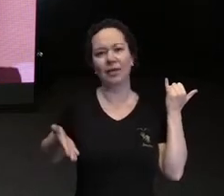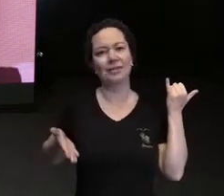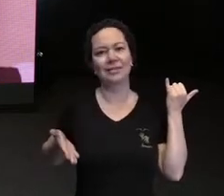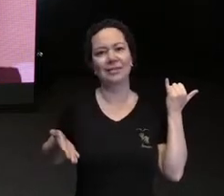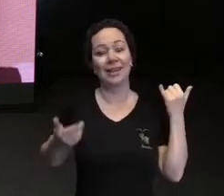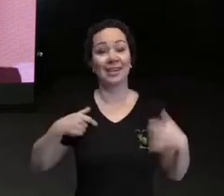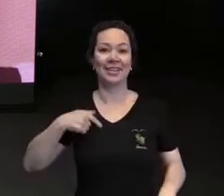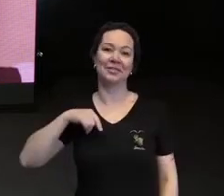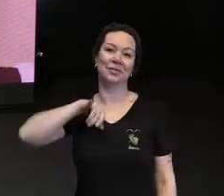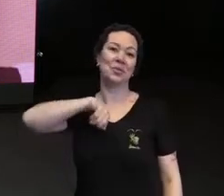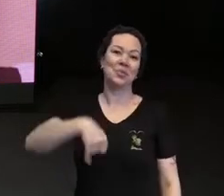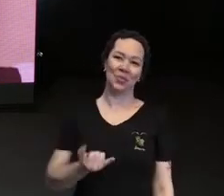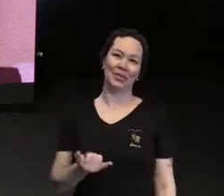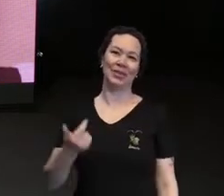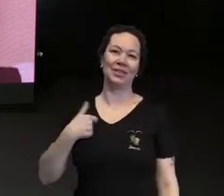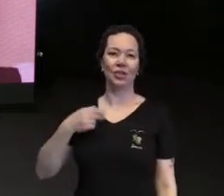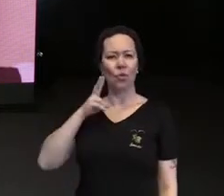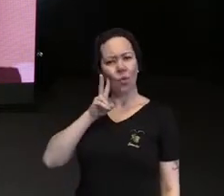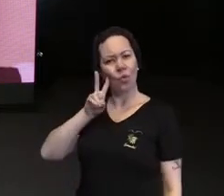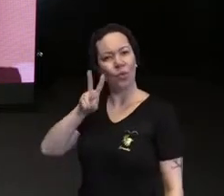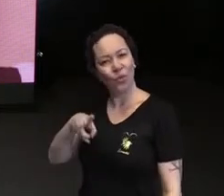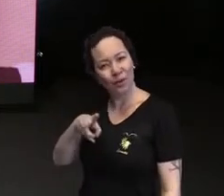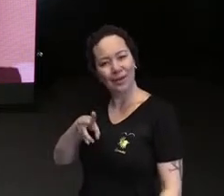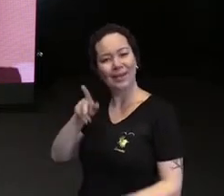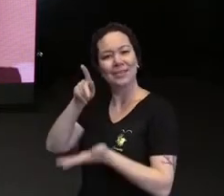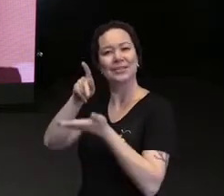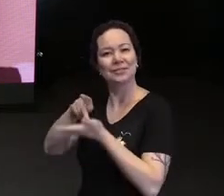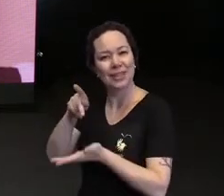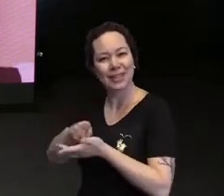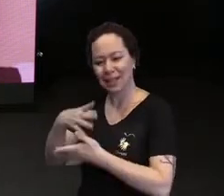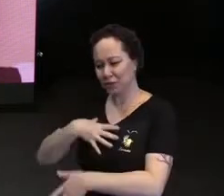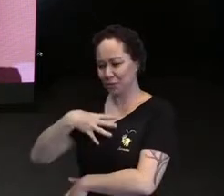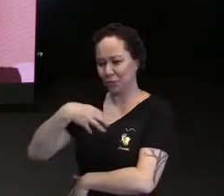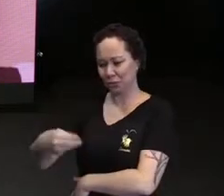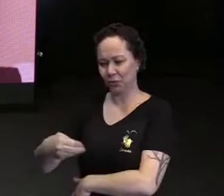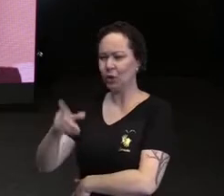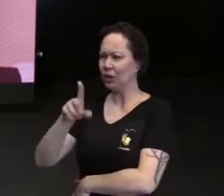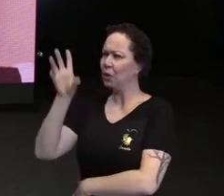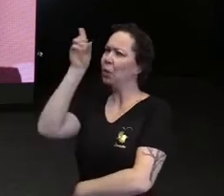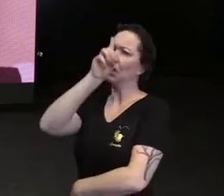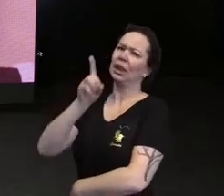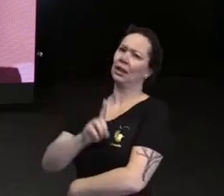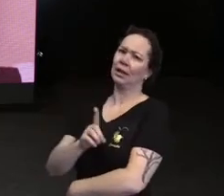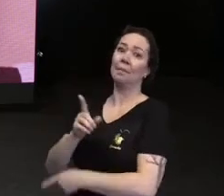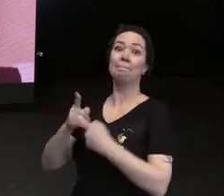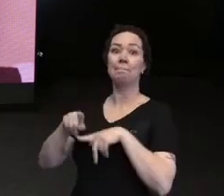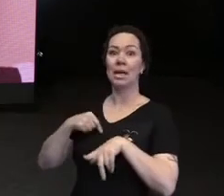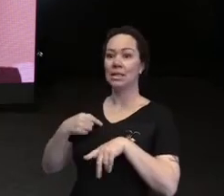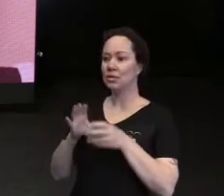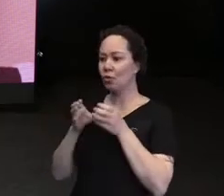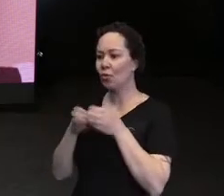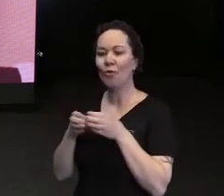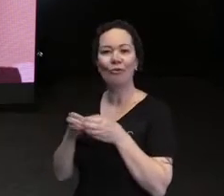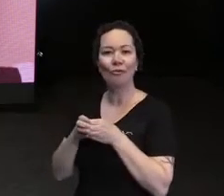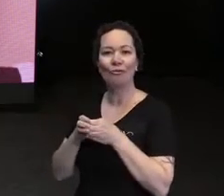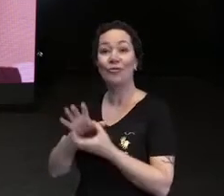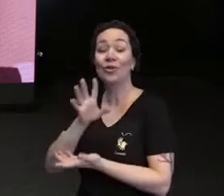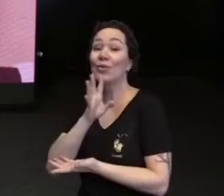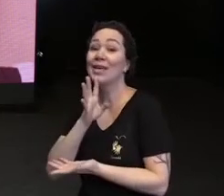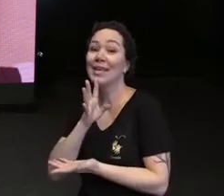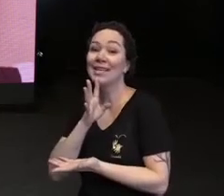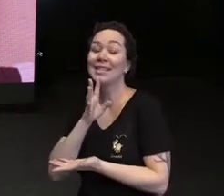eu tive a oportunidade de olhar meu filho, não através da sua deficiência, mas de convivendo com ele, conhecer